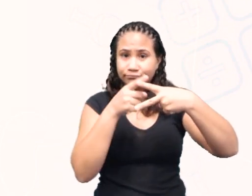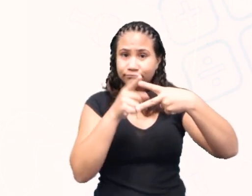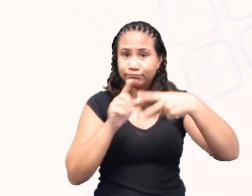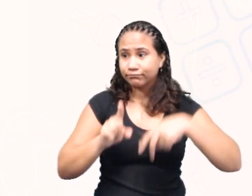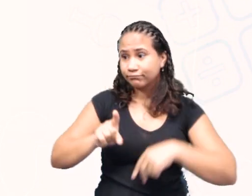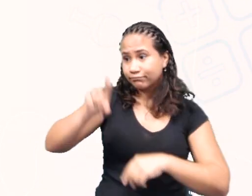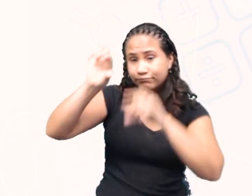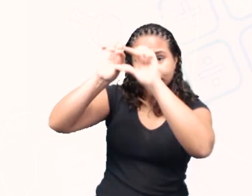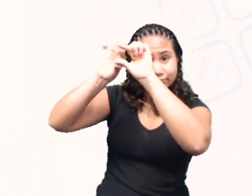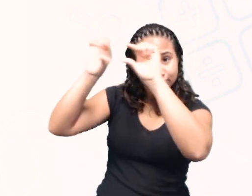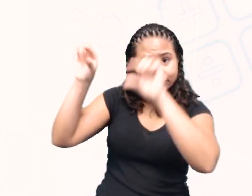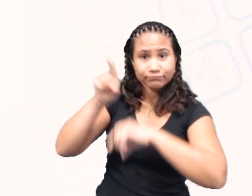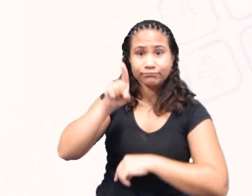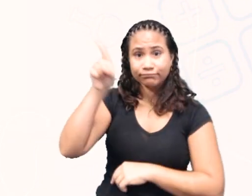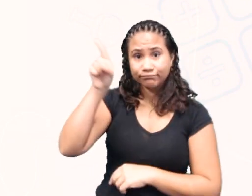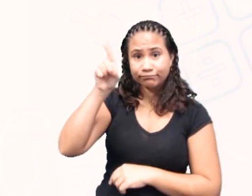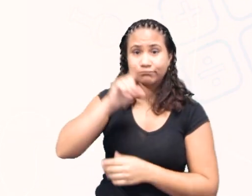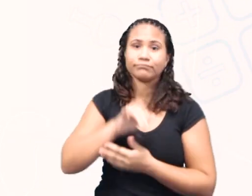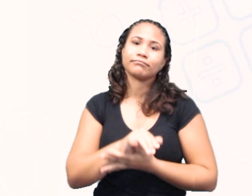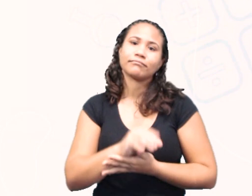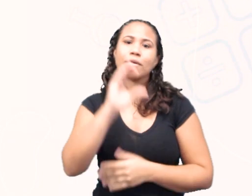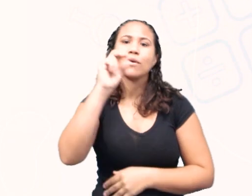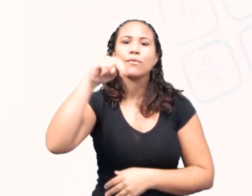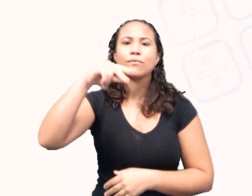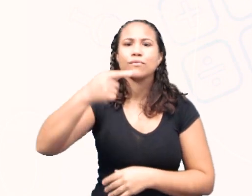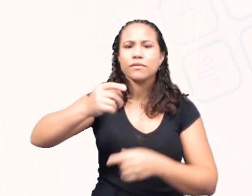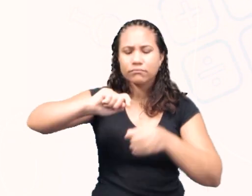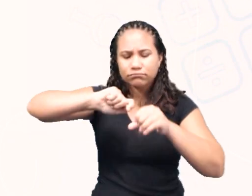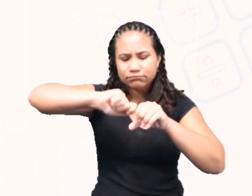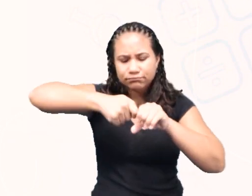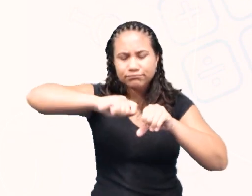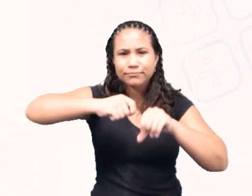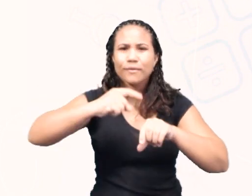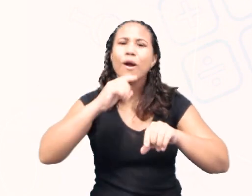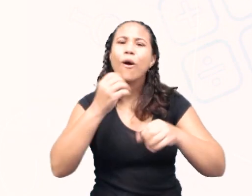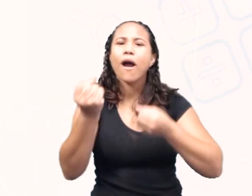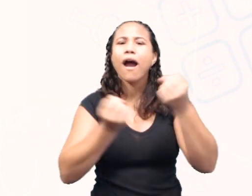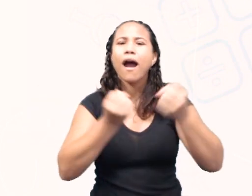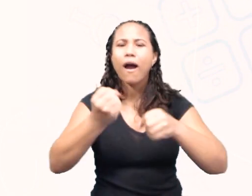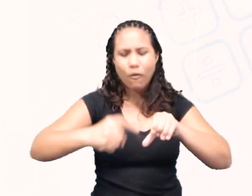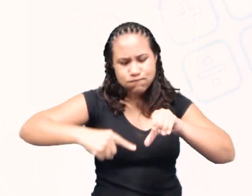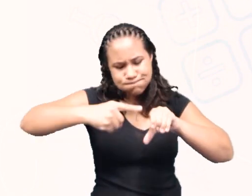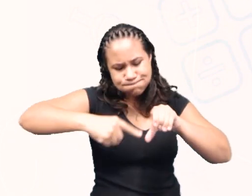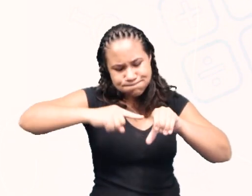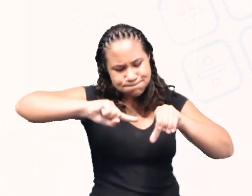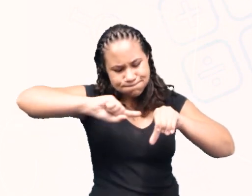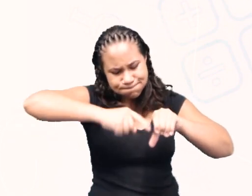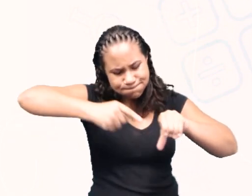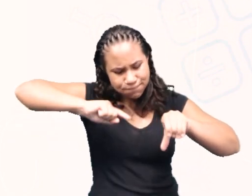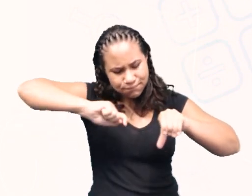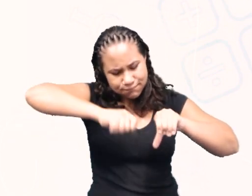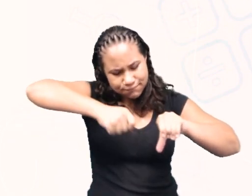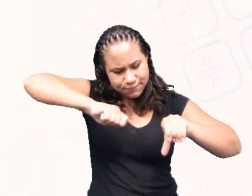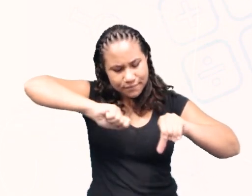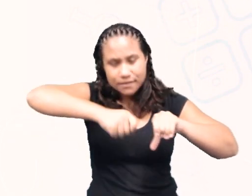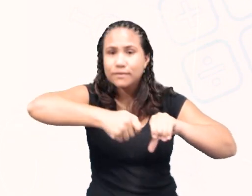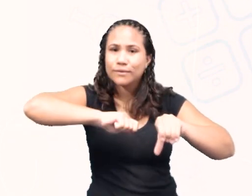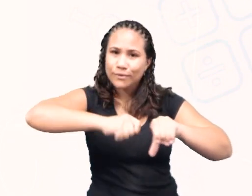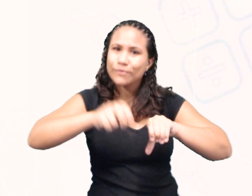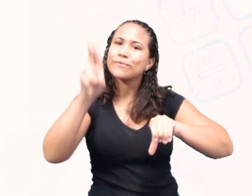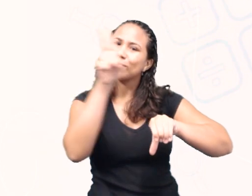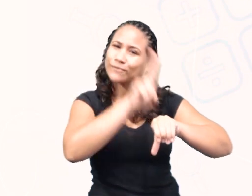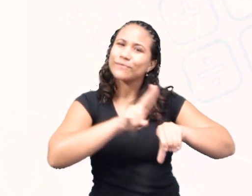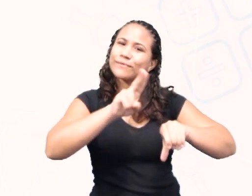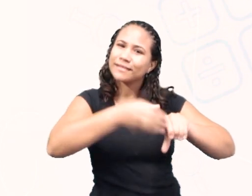ela é a cunha de desmontar pneus. Ela é utilizada, principalmente em borracharias,